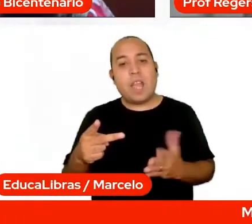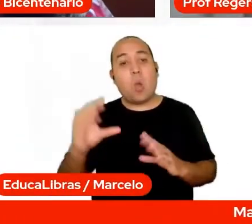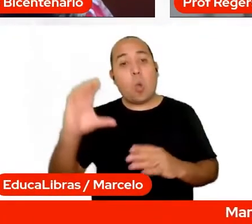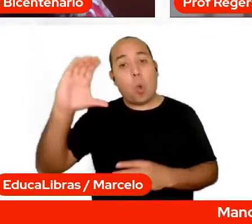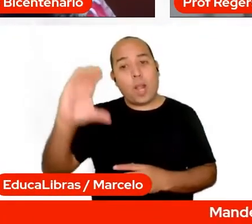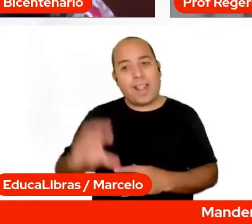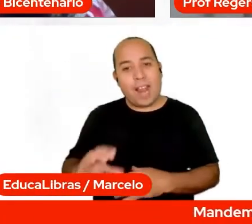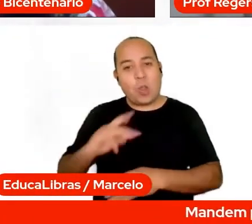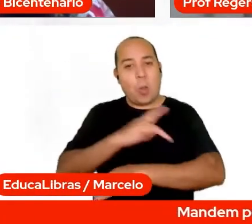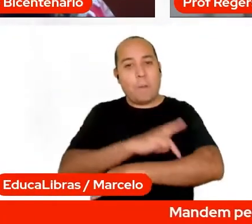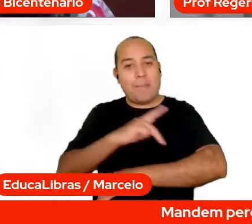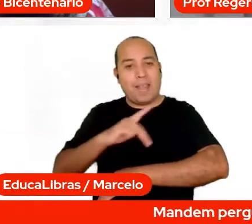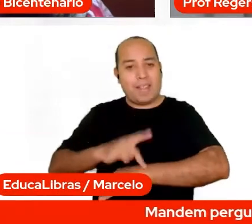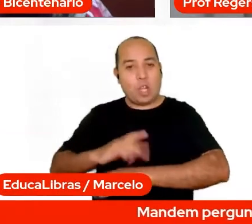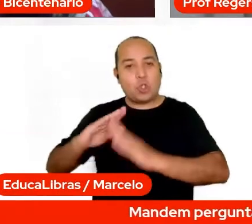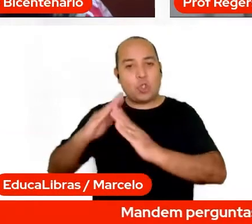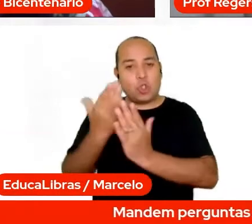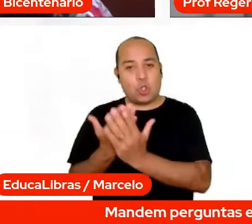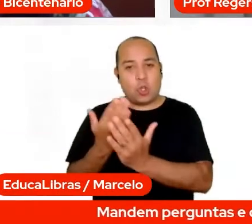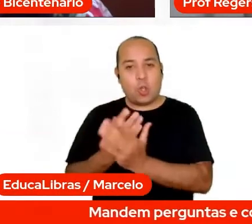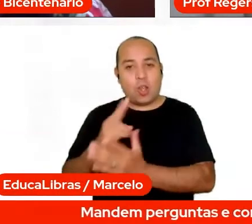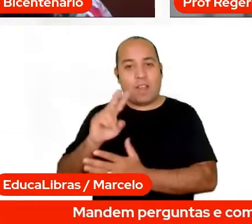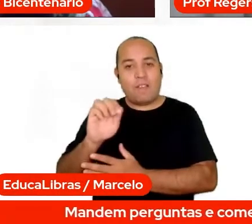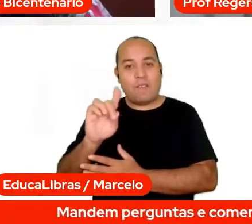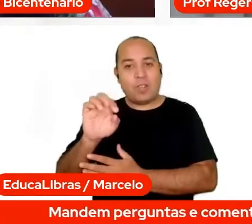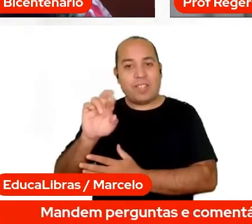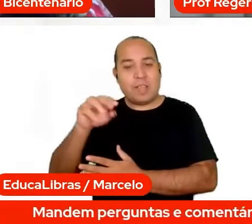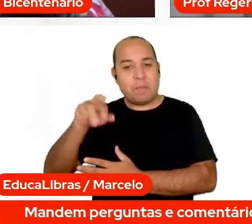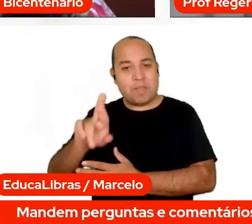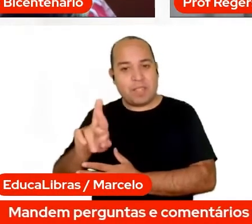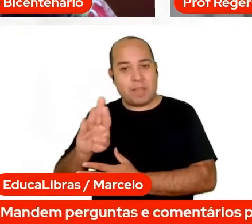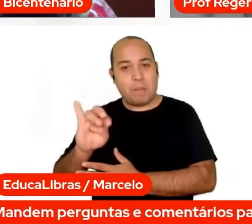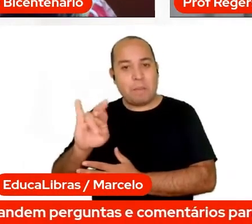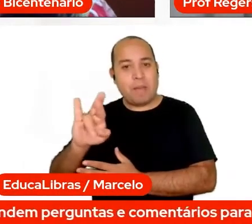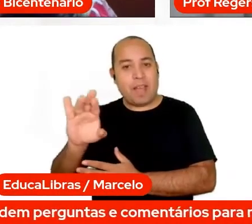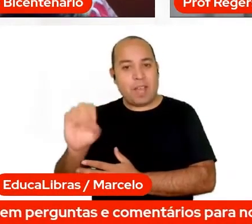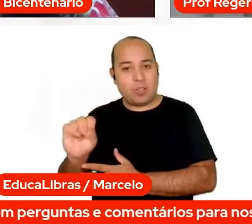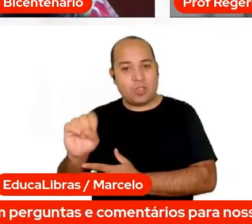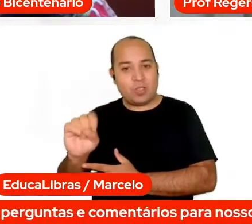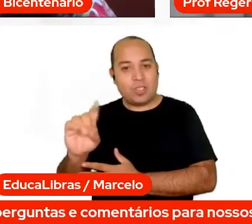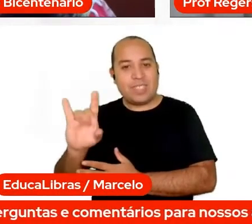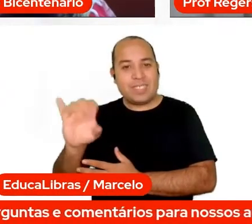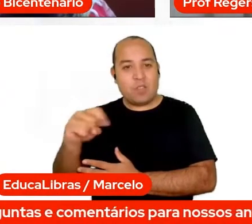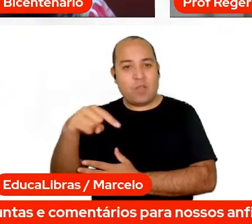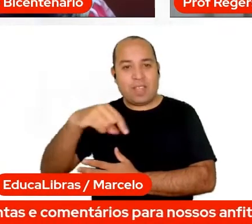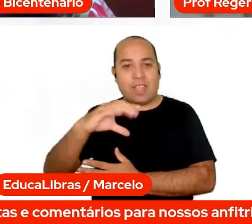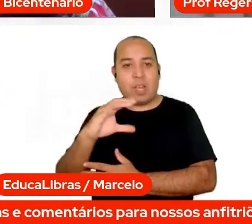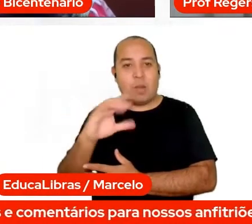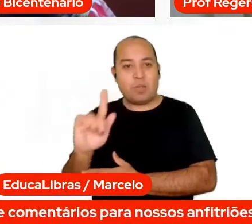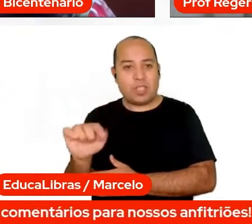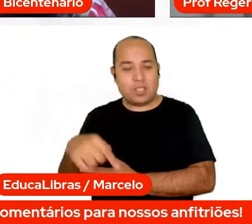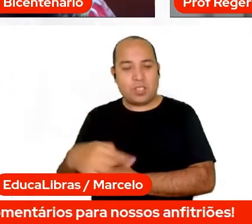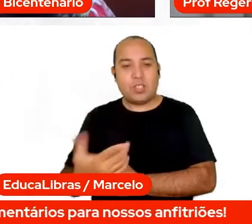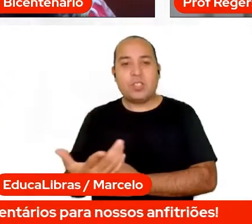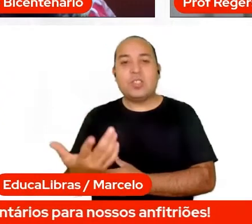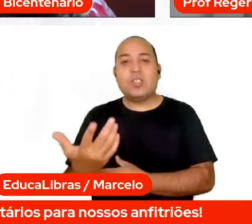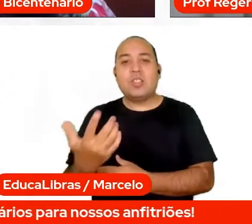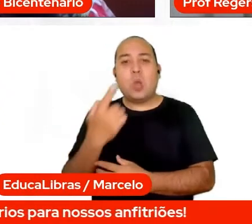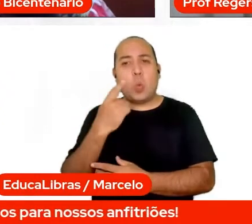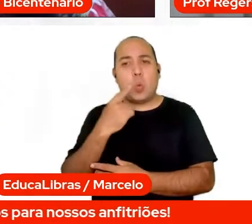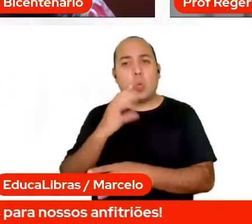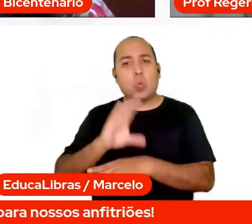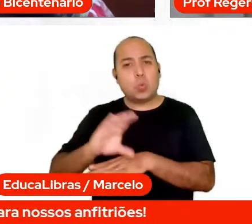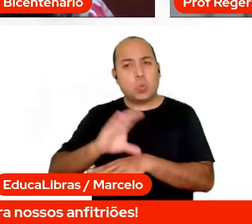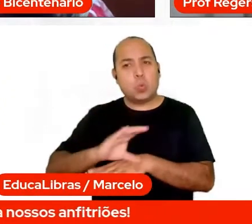pedagógico da Escola Estadual Valdemir Barros da Silva, aqui em Campo Grande, cursou licenciatura plena em